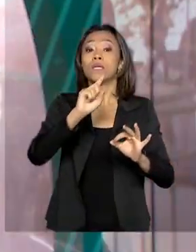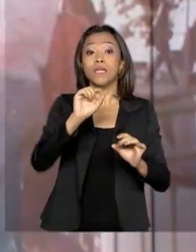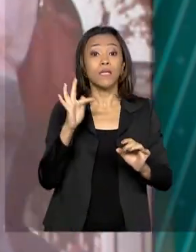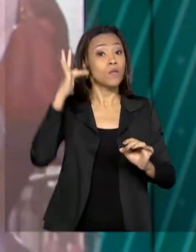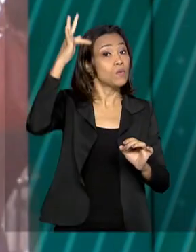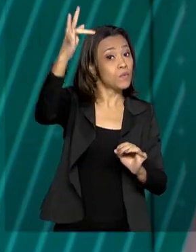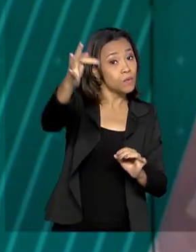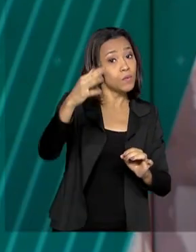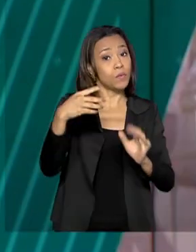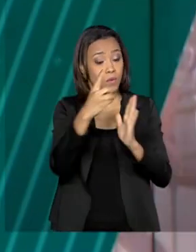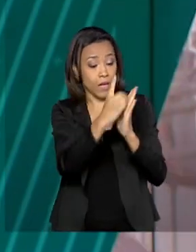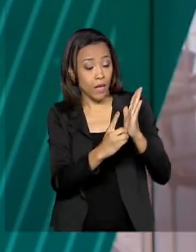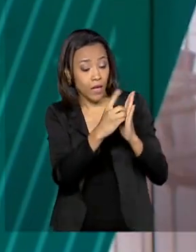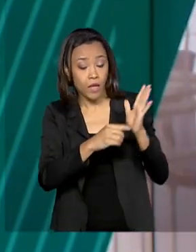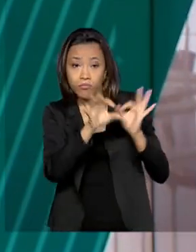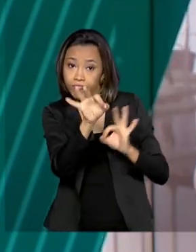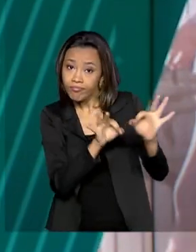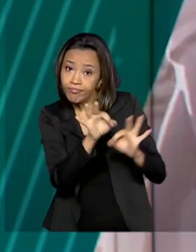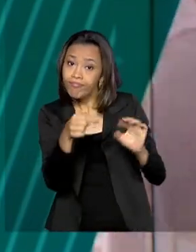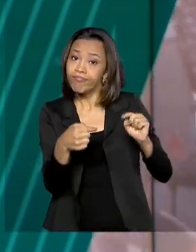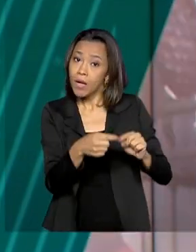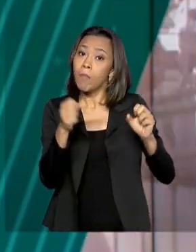propostos pelo decreto, ele pode ser reeditado.